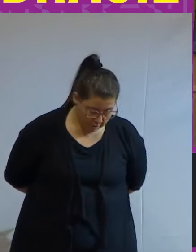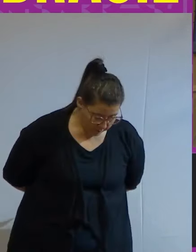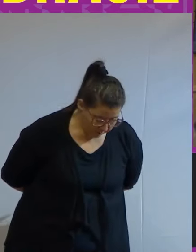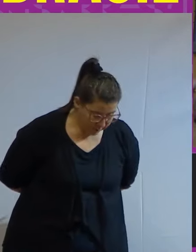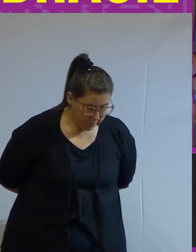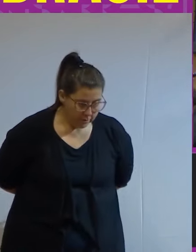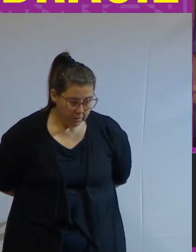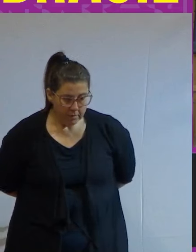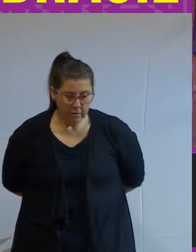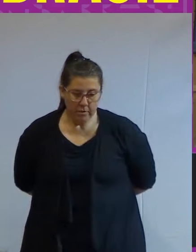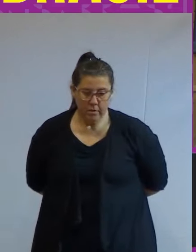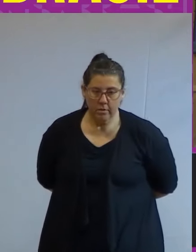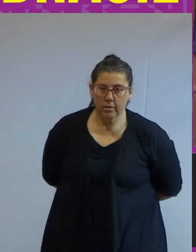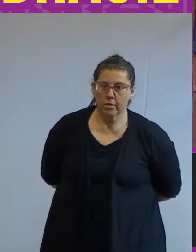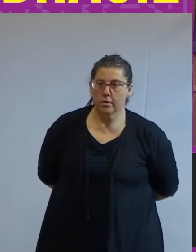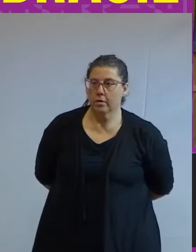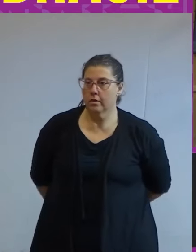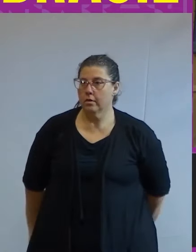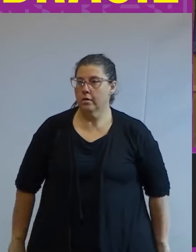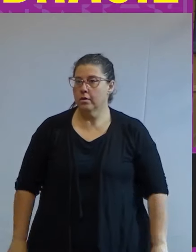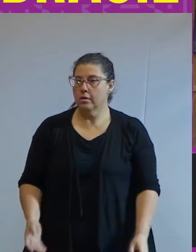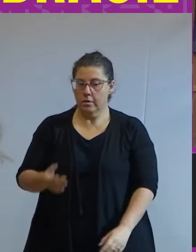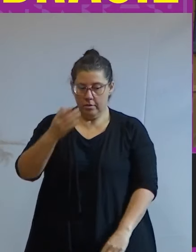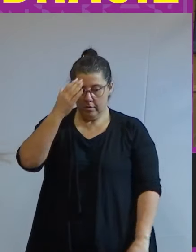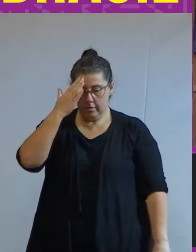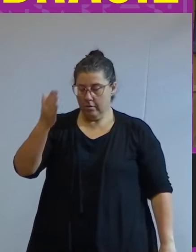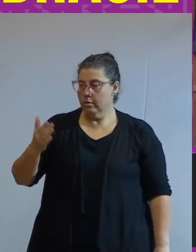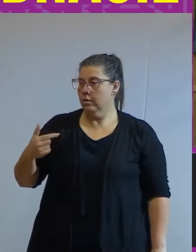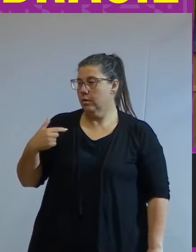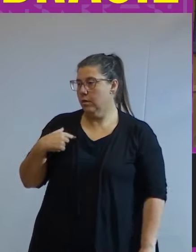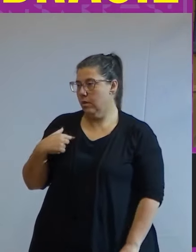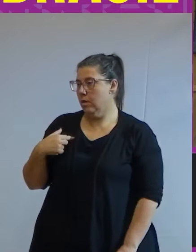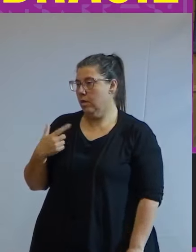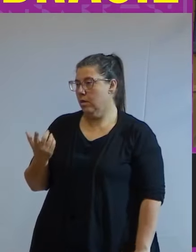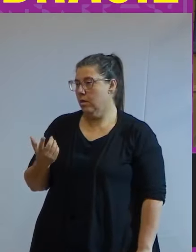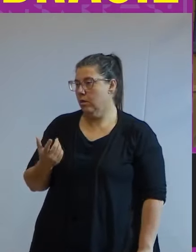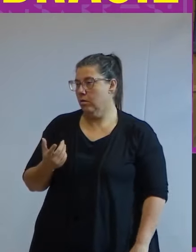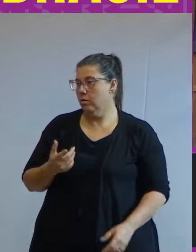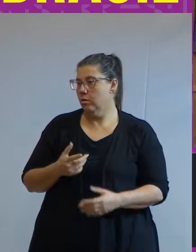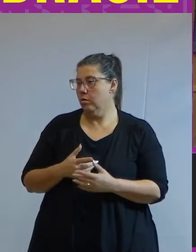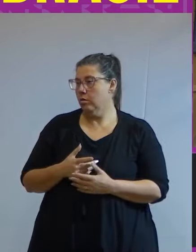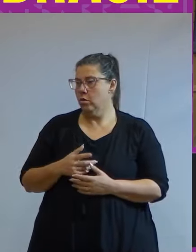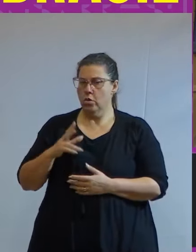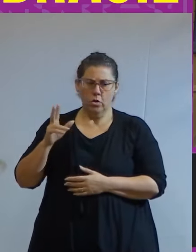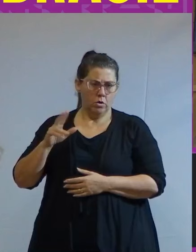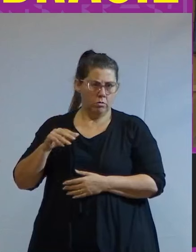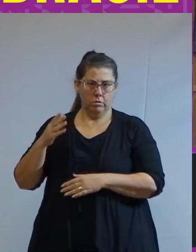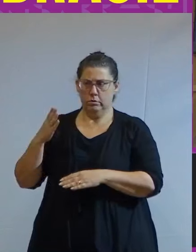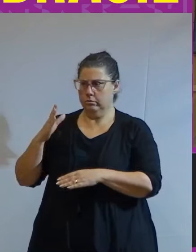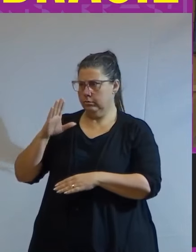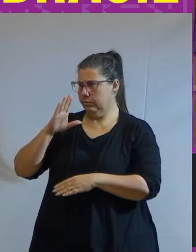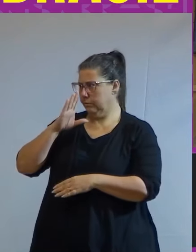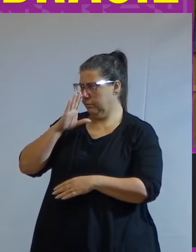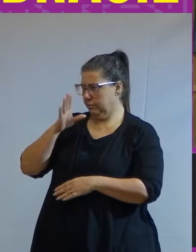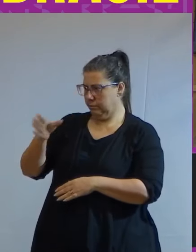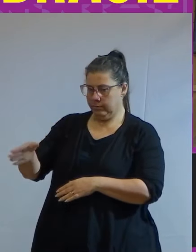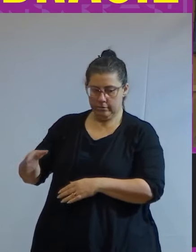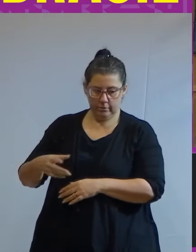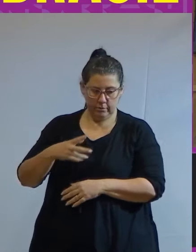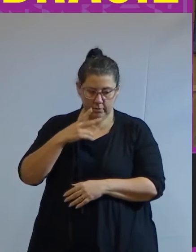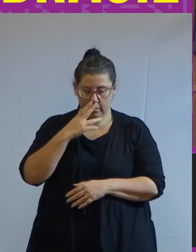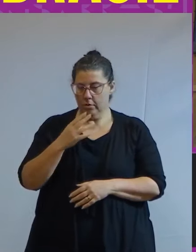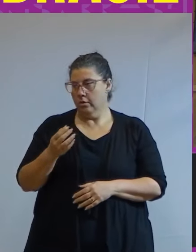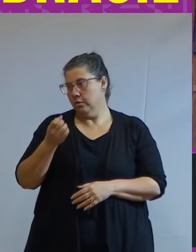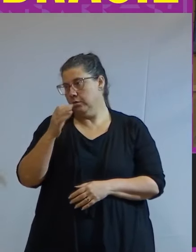muito obrigada professor eu normalmente não faço nenhuma intervenção acho que nem fica